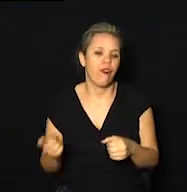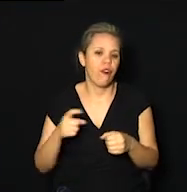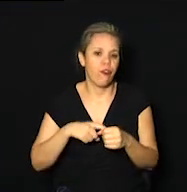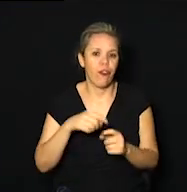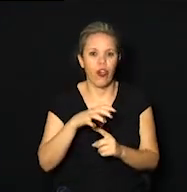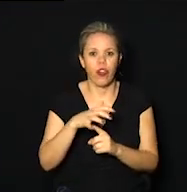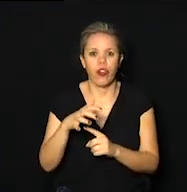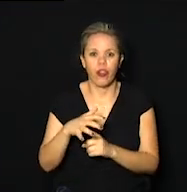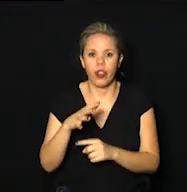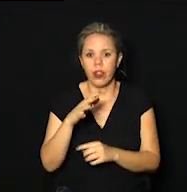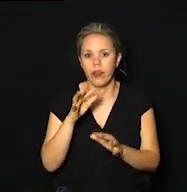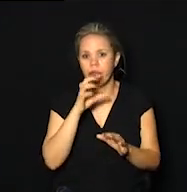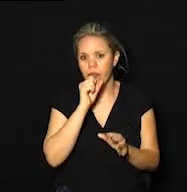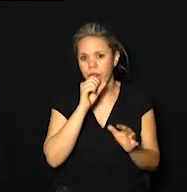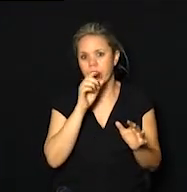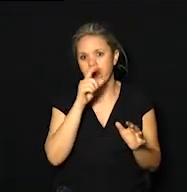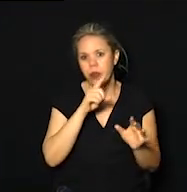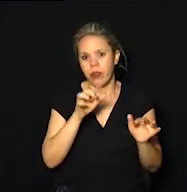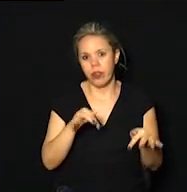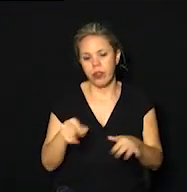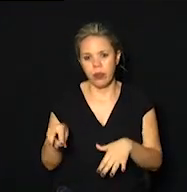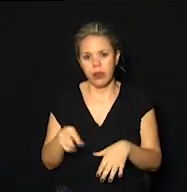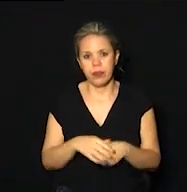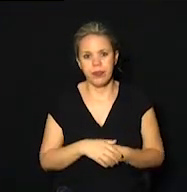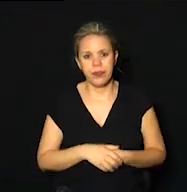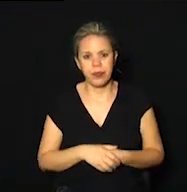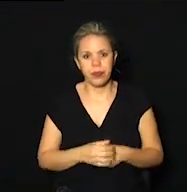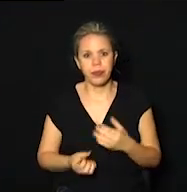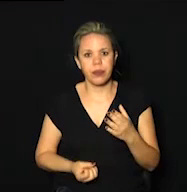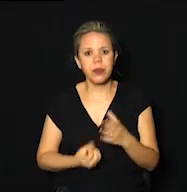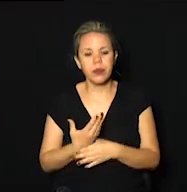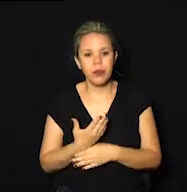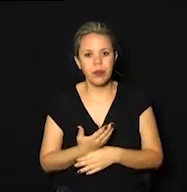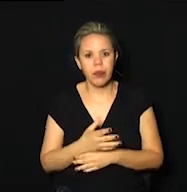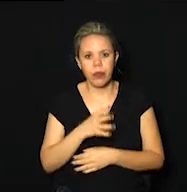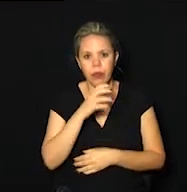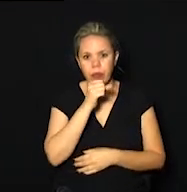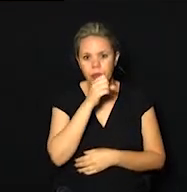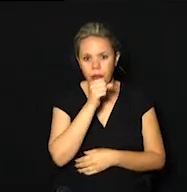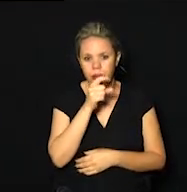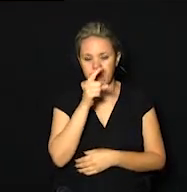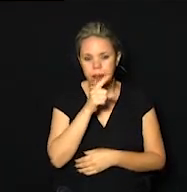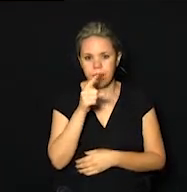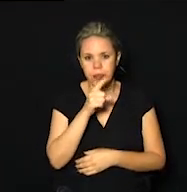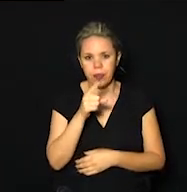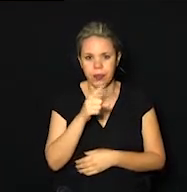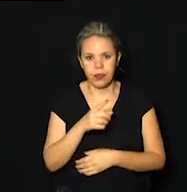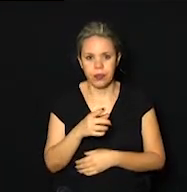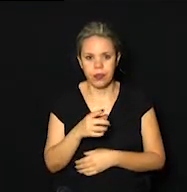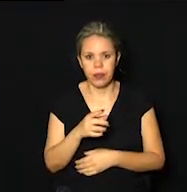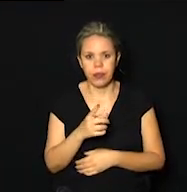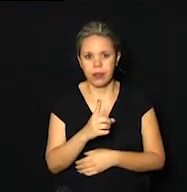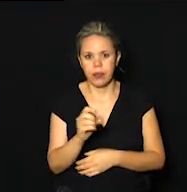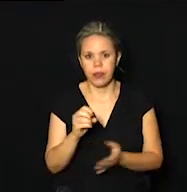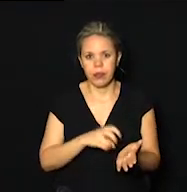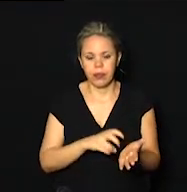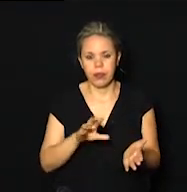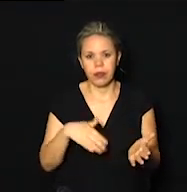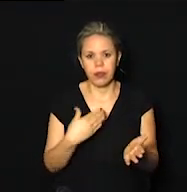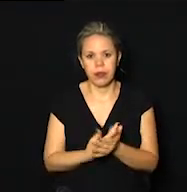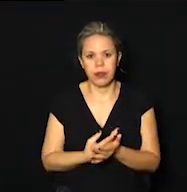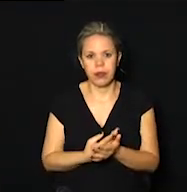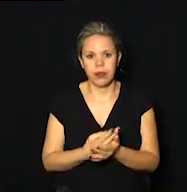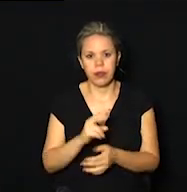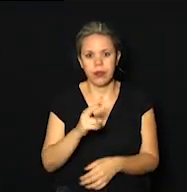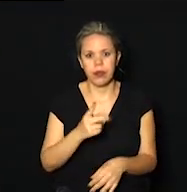funcionar nesse final de semana. Olha só, ela vai acontecer sábado e domingo, das 10 horas da manhã até